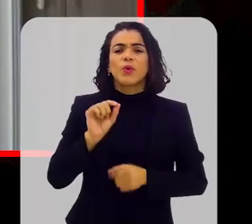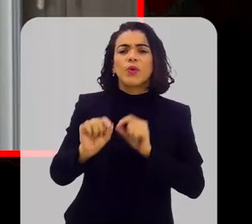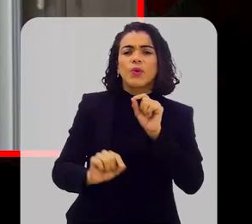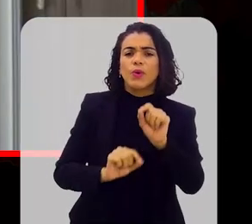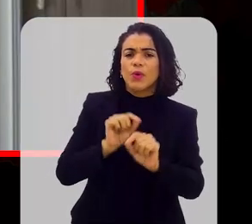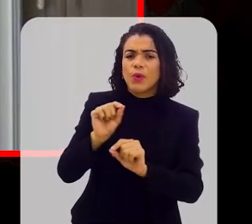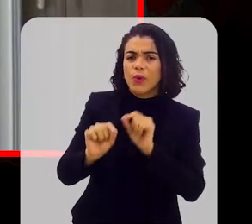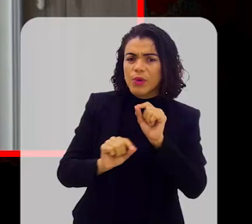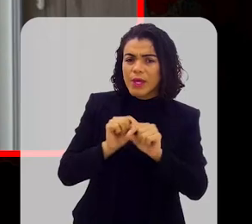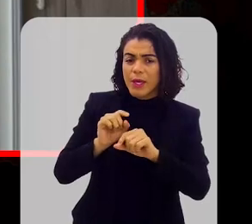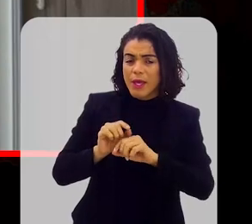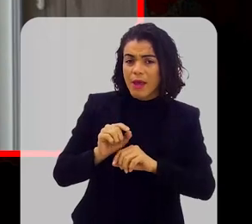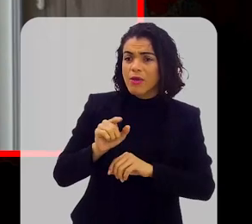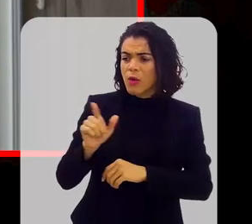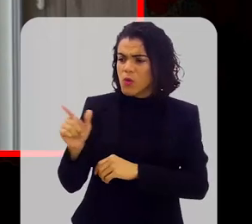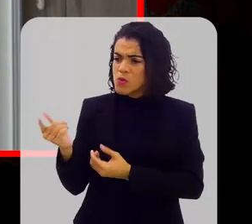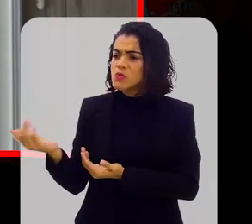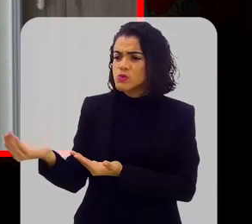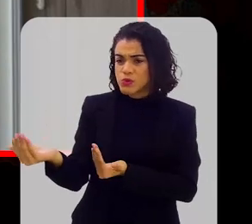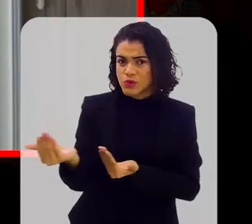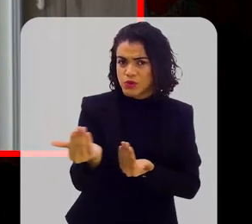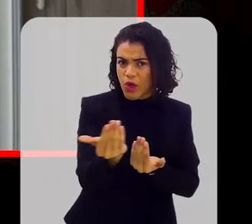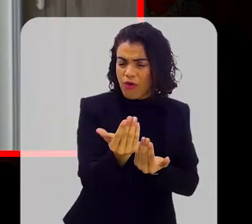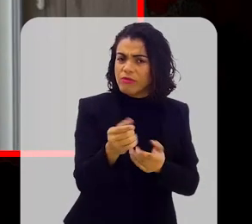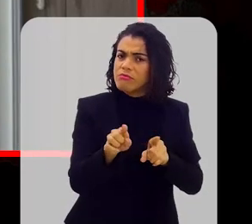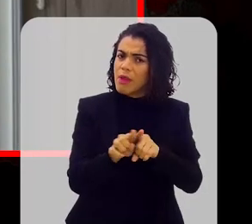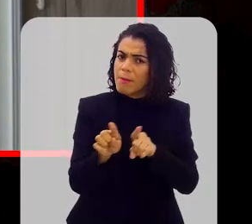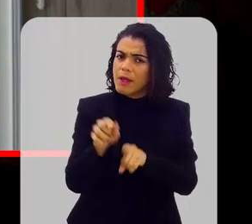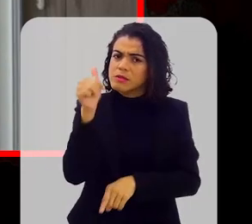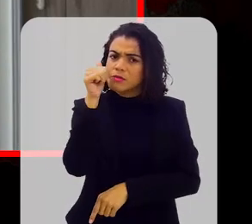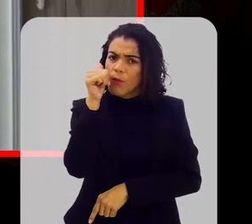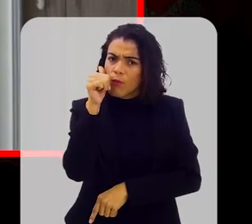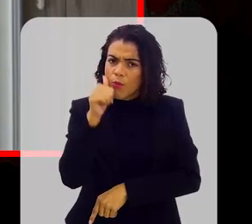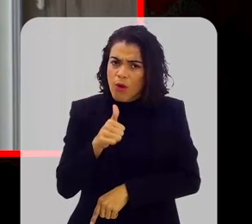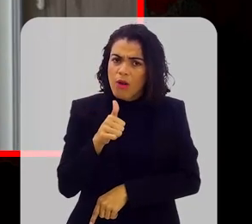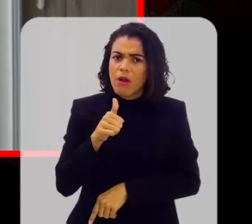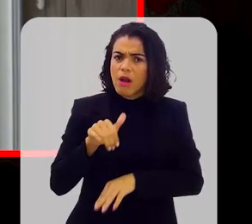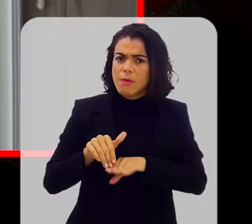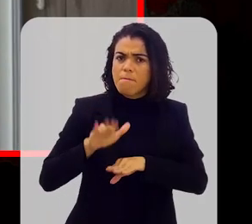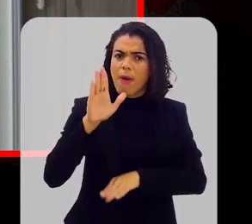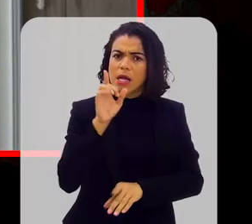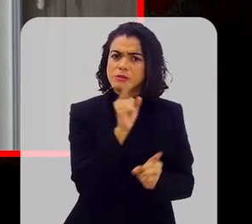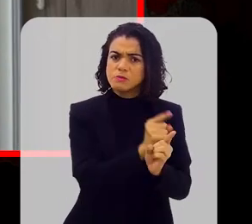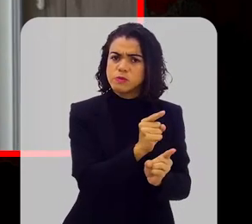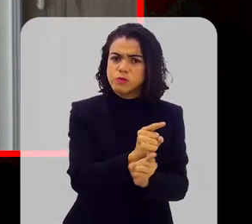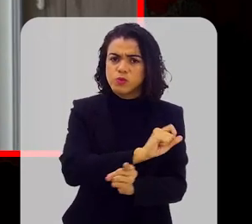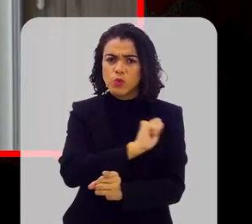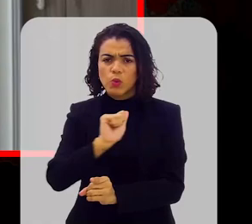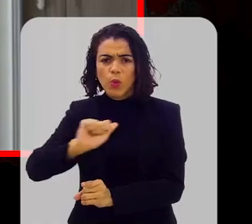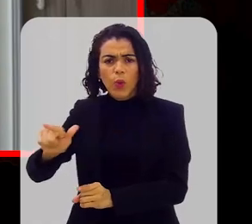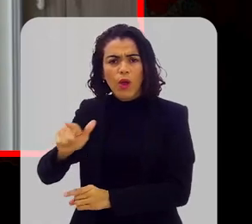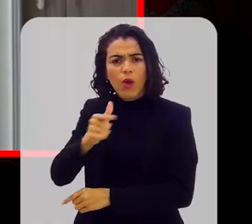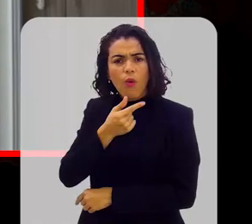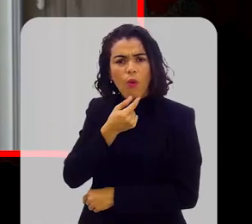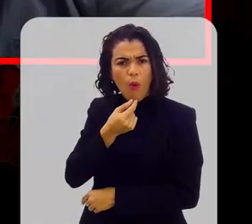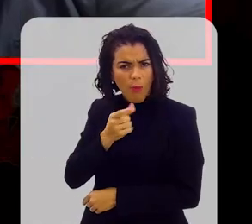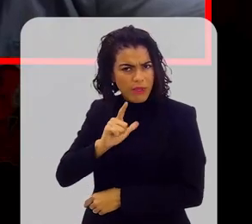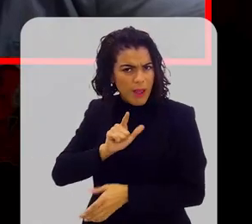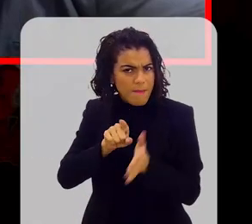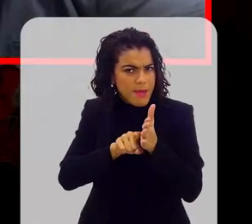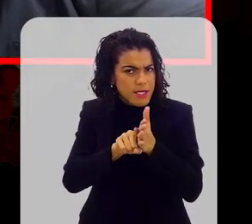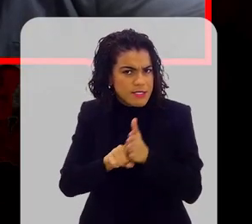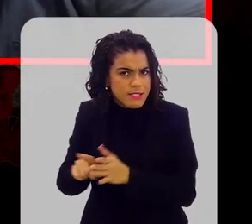O que, além dos jovens, as mulheres também estão sendo mais atingidas do que os homens? Vocês têm algum tipo de